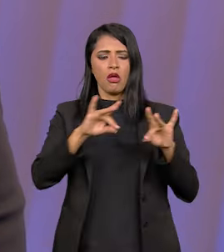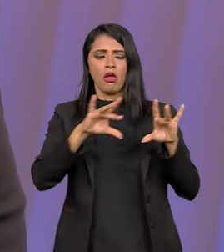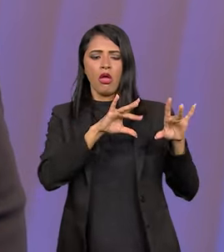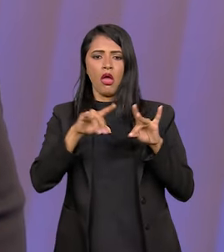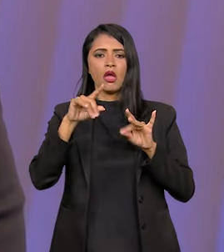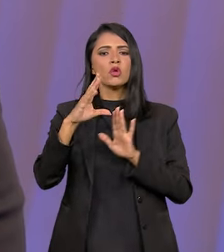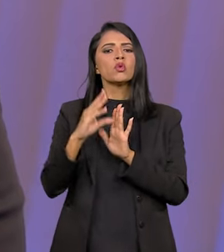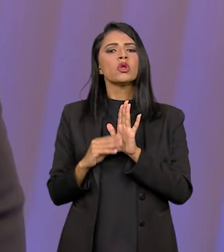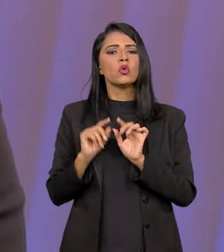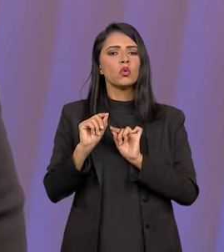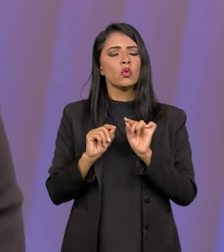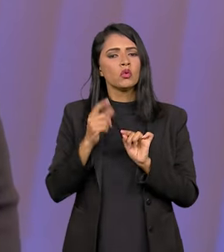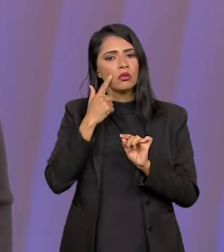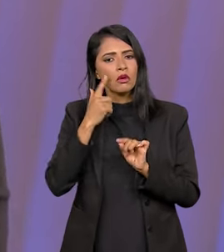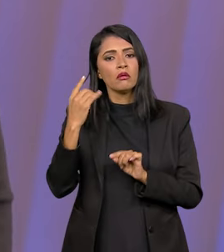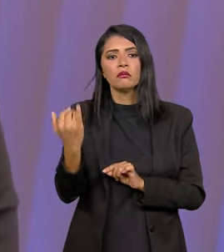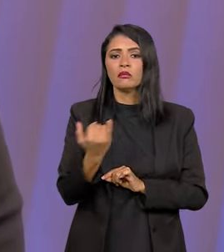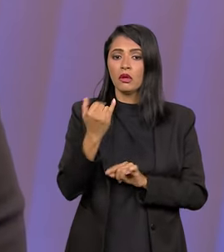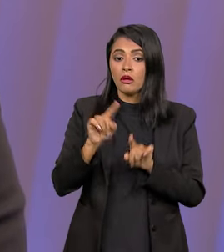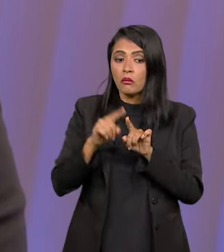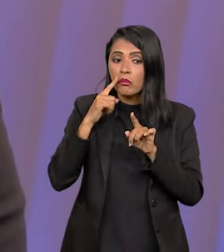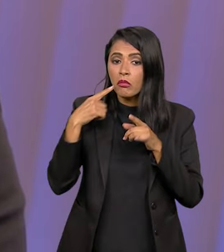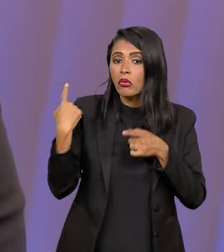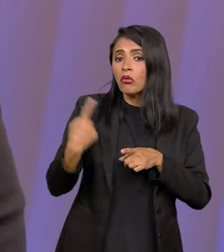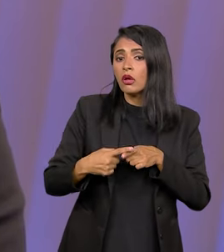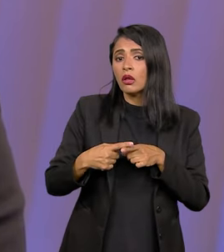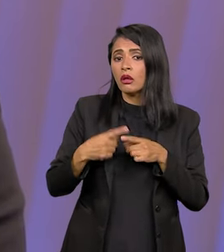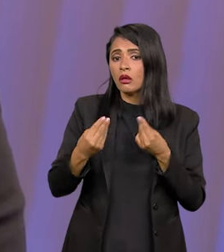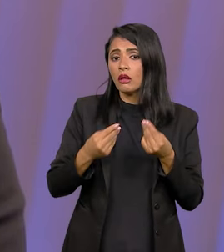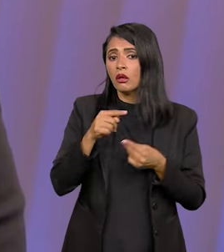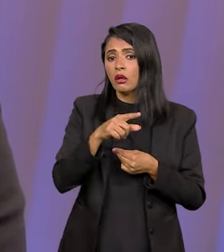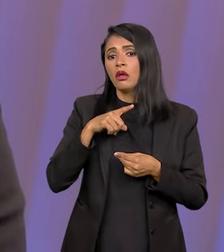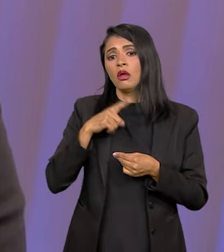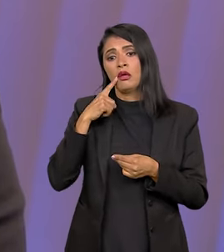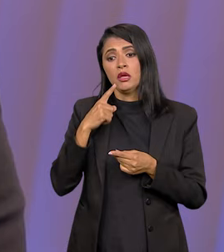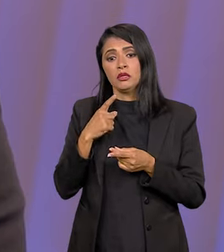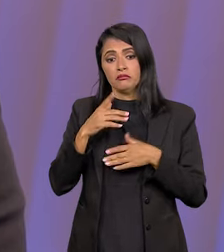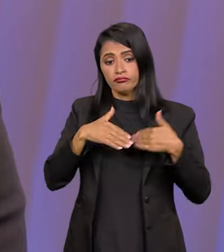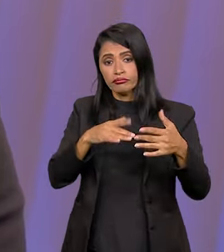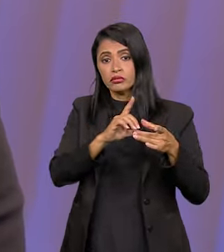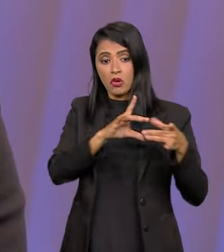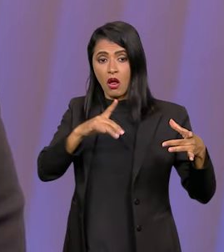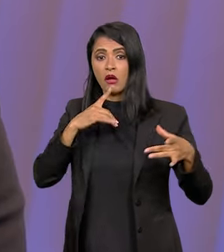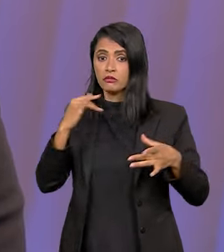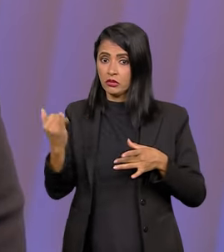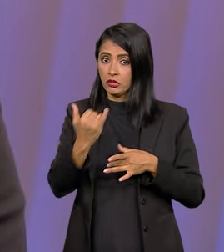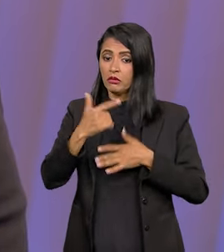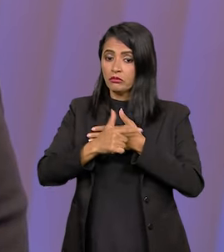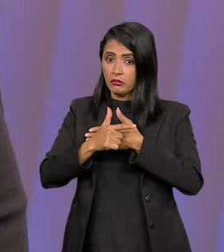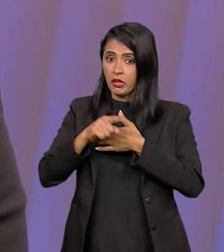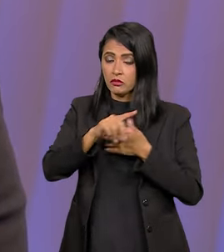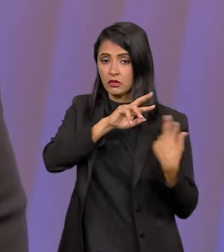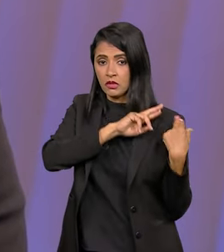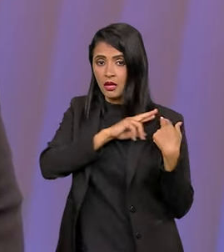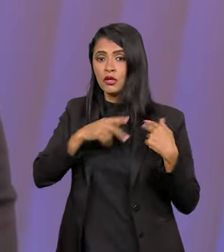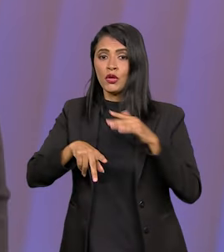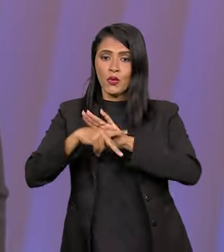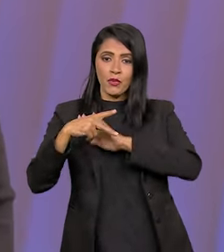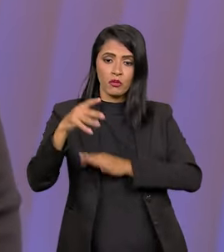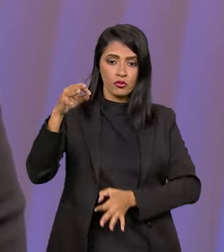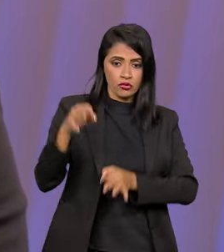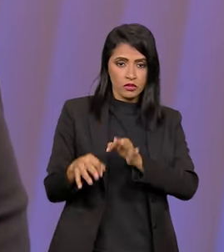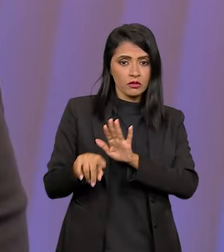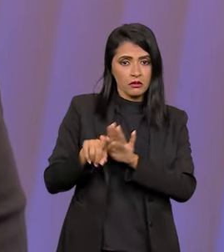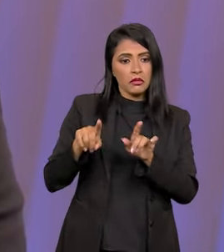sociais. E a importância que isso é para o processo democrático e o papel